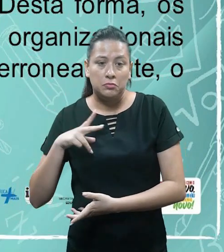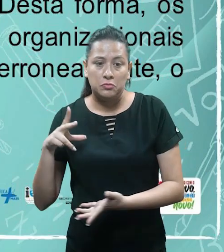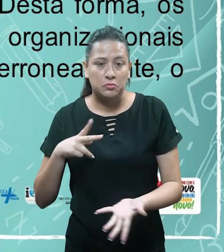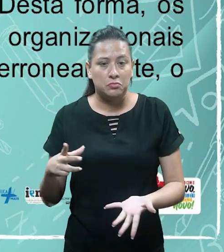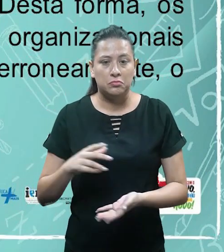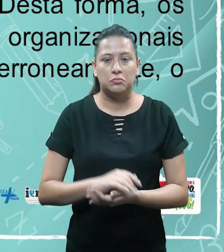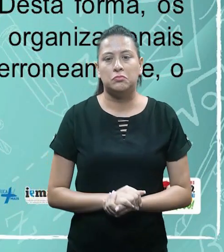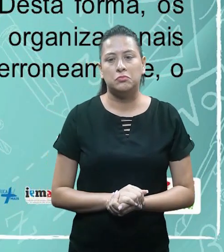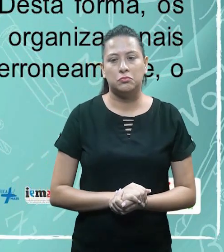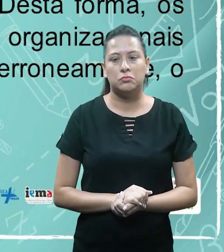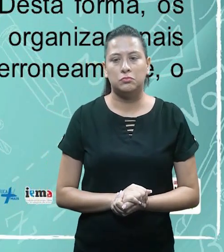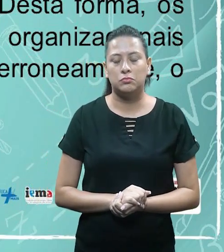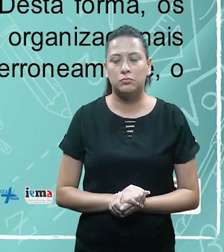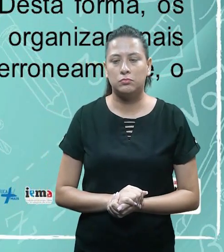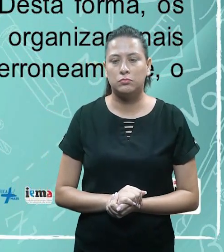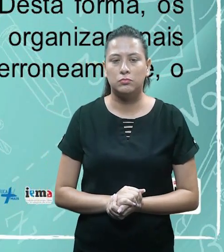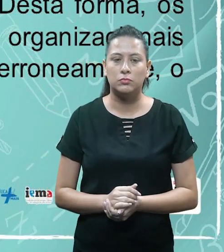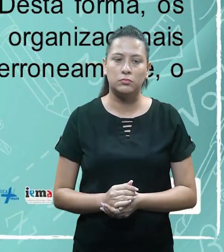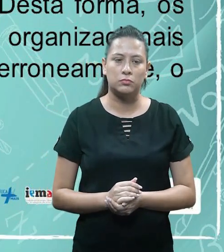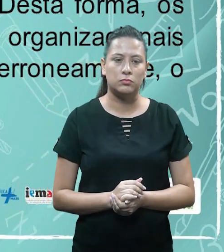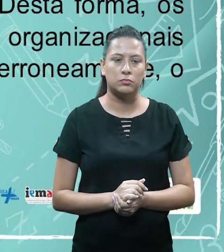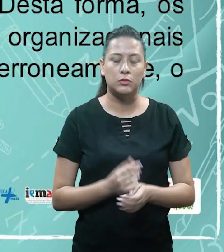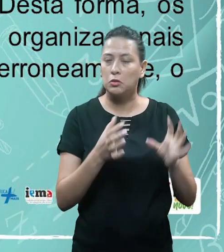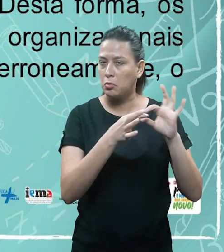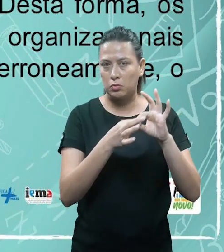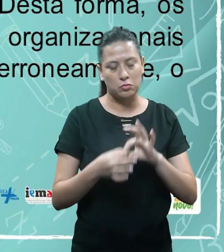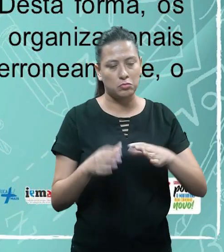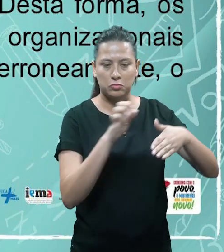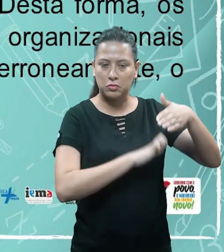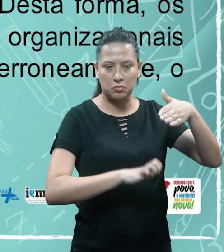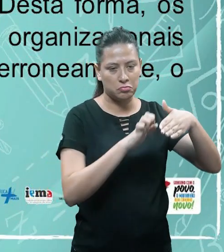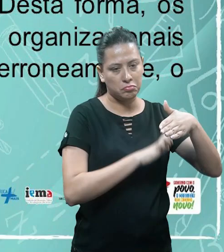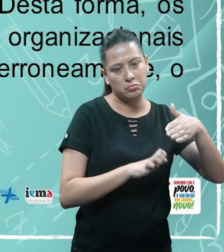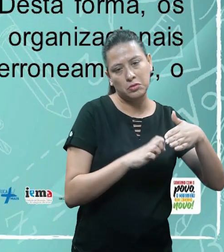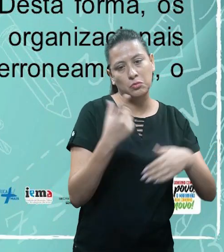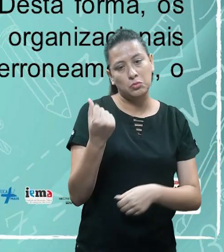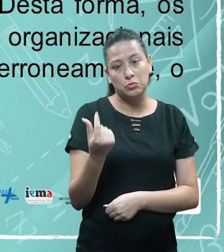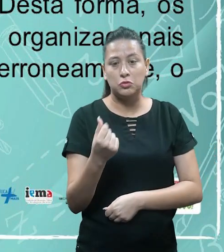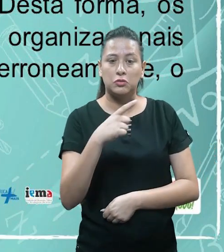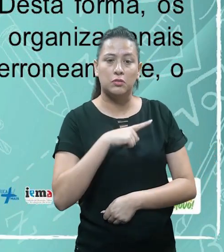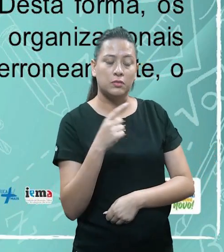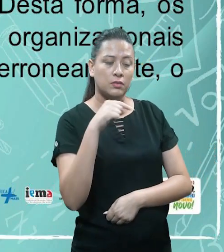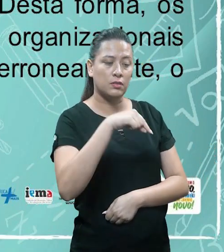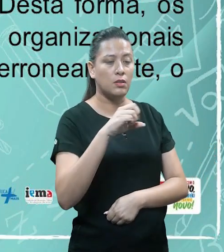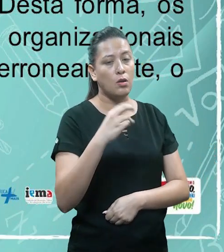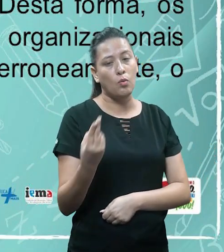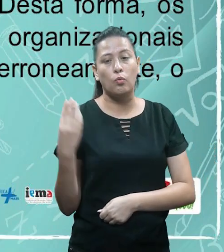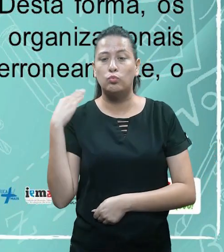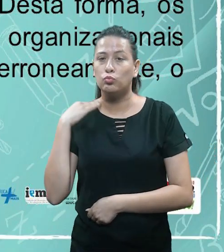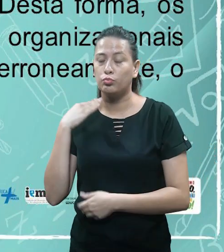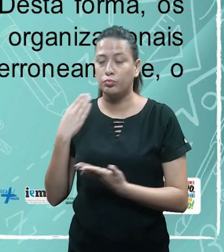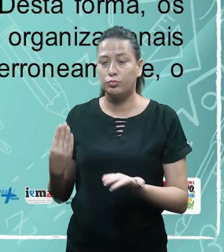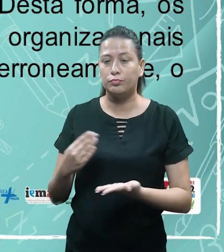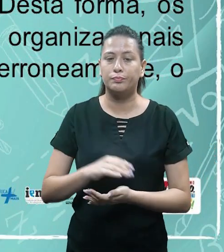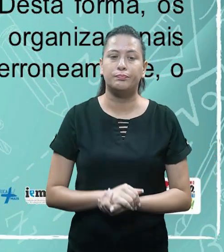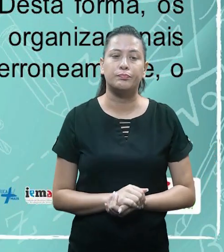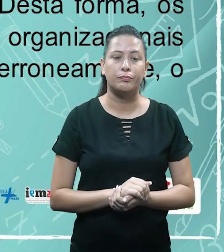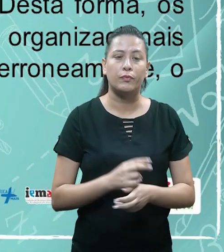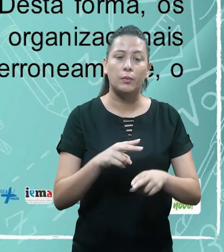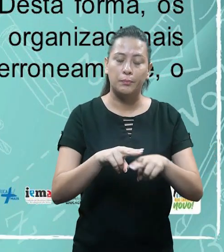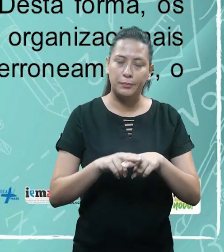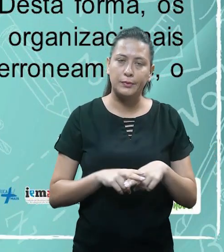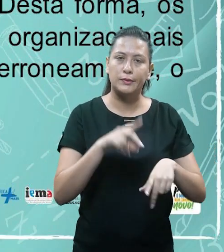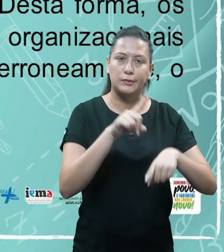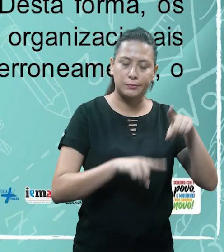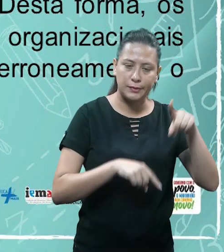atividade exercida na empresa, com o dinheiro do caixa ou da conta corrente jurídica, tá? Desta forma, os patrimônios se confundem